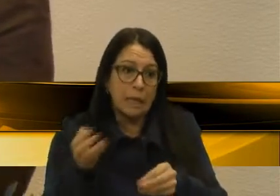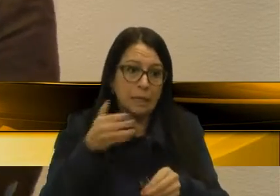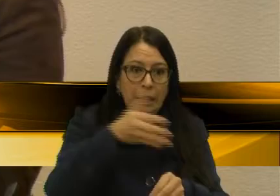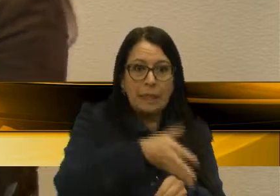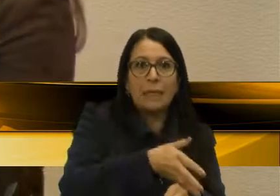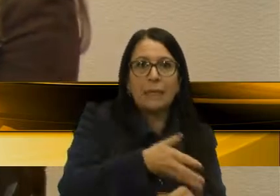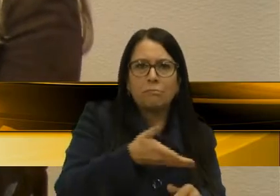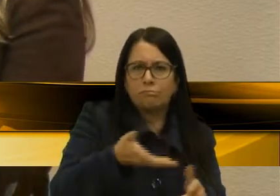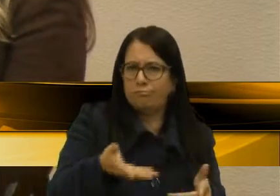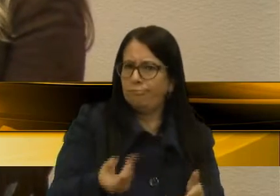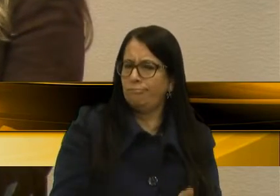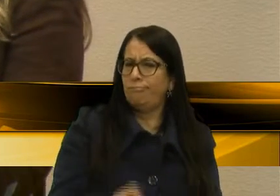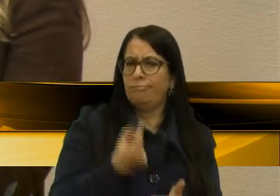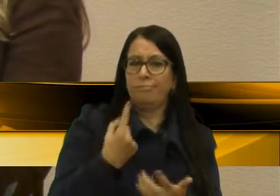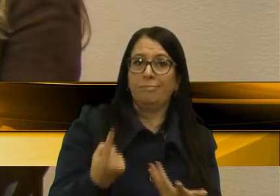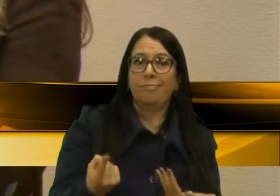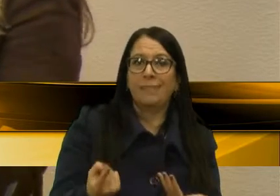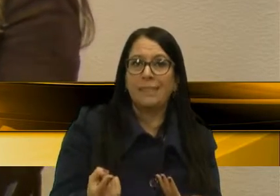ir, estranho.